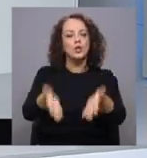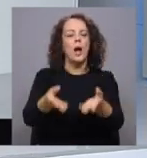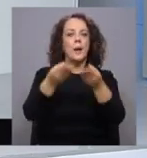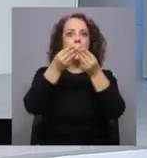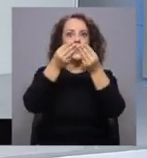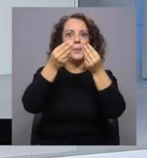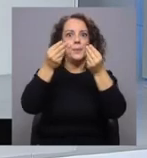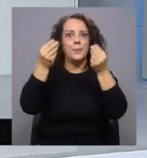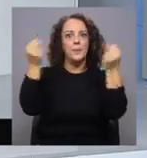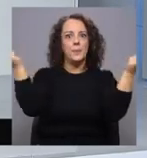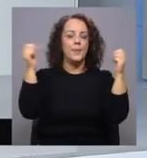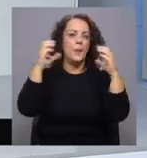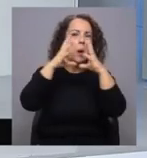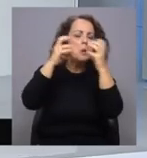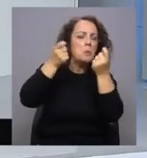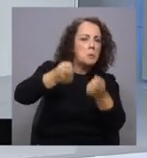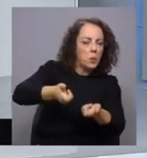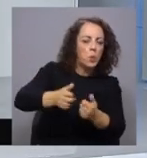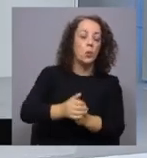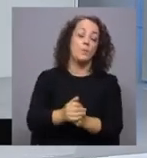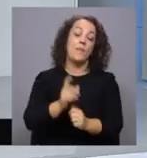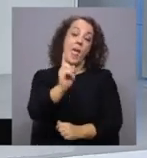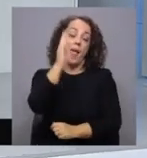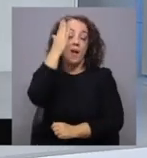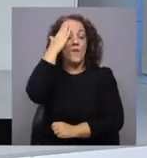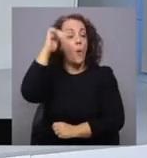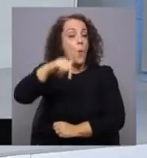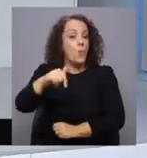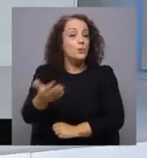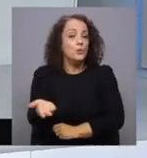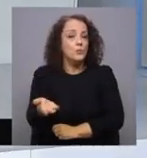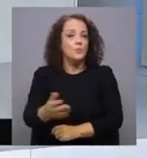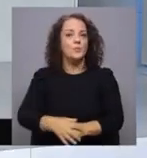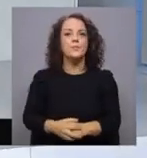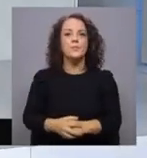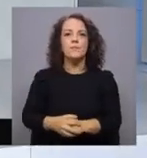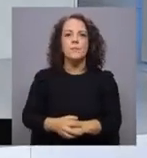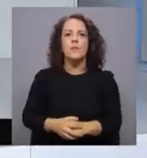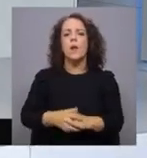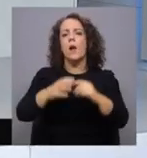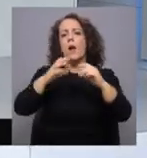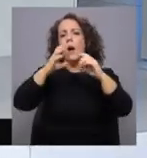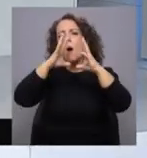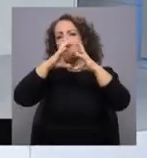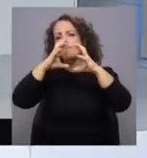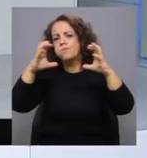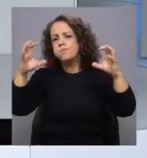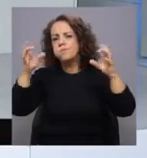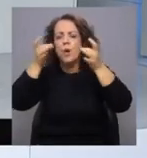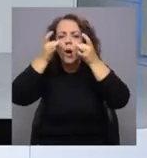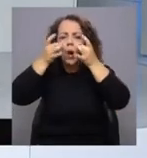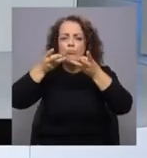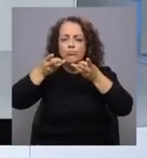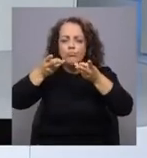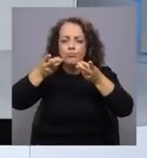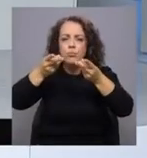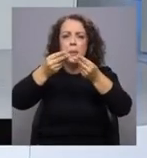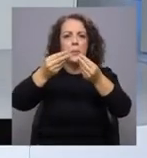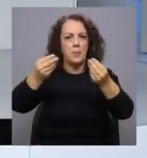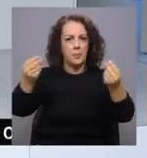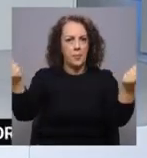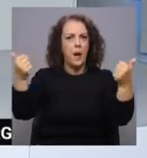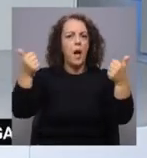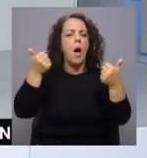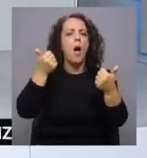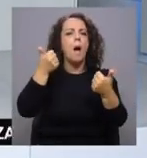nublado ou limpo. É esse o cenário que temos para hoje, portanto, nebulinas ou nevoeiros a dissiparem, mas que poderão persistir